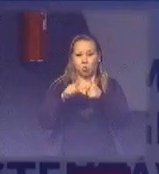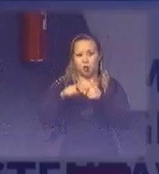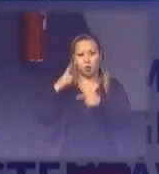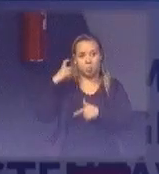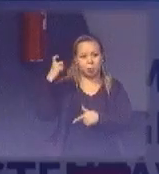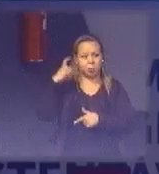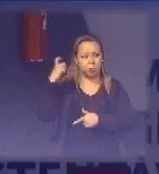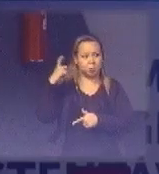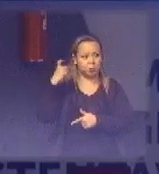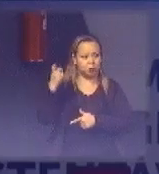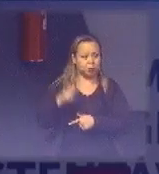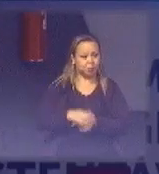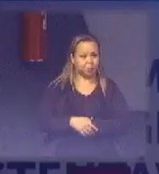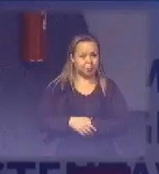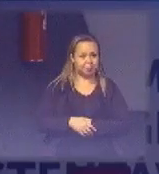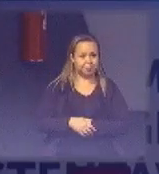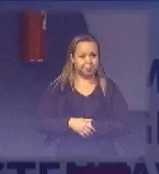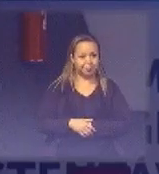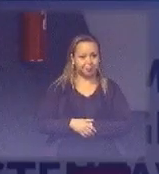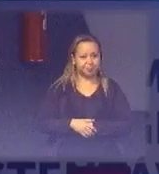Assim que tiver, fique à vontade.